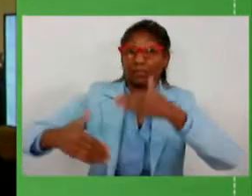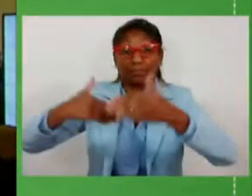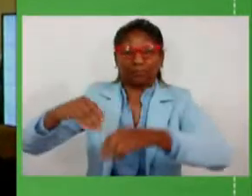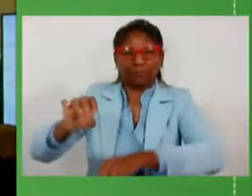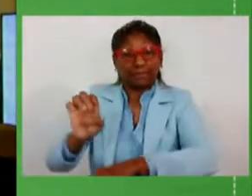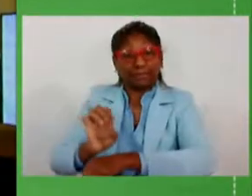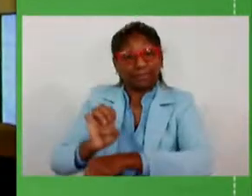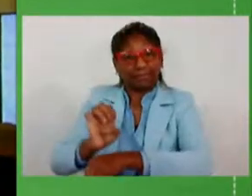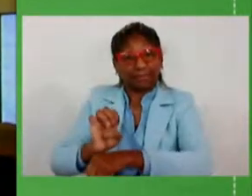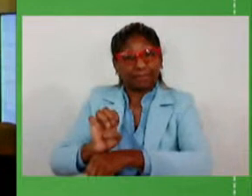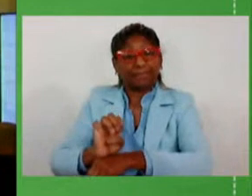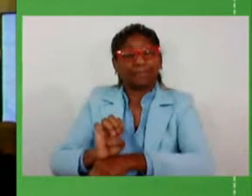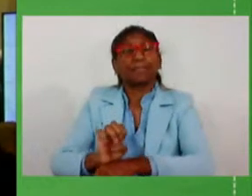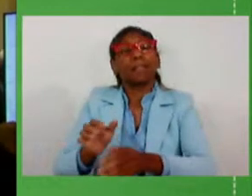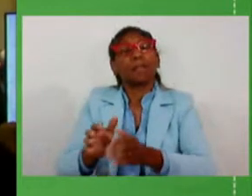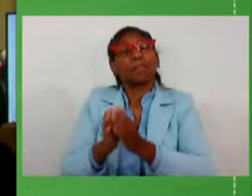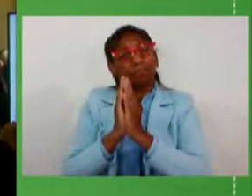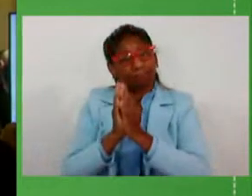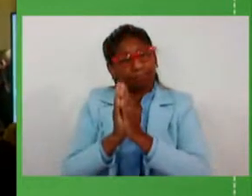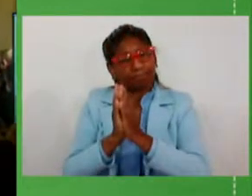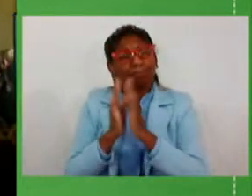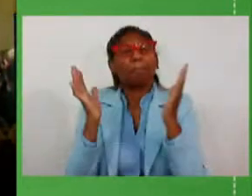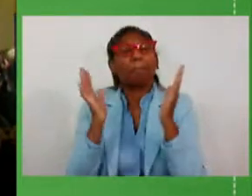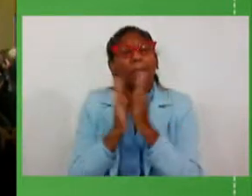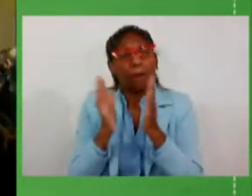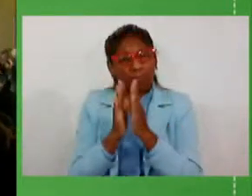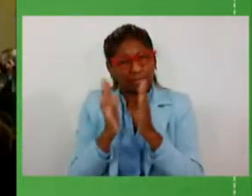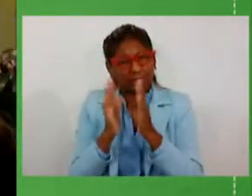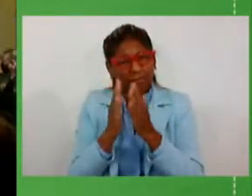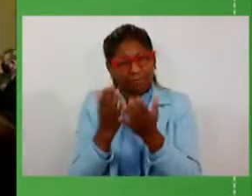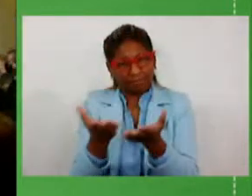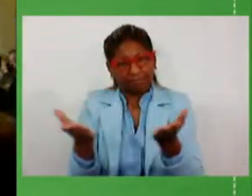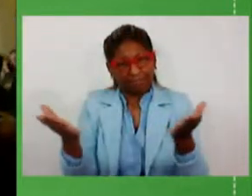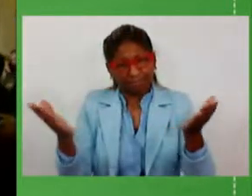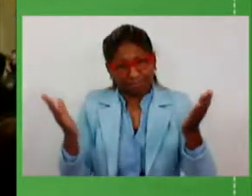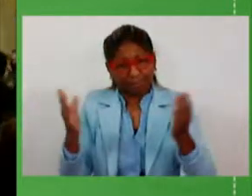Eu peço uma salva de palmas, portanto, aos nossos deputados estaduais.